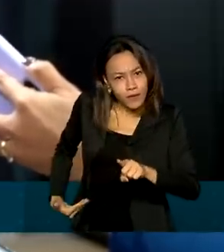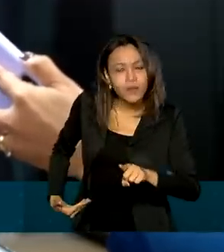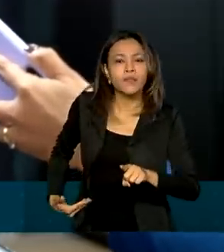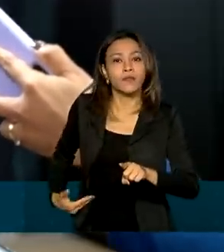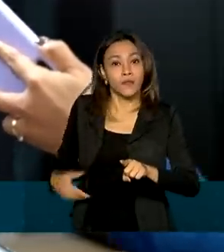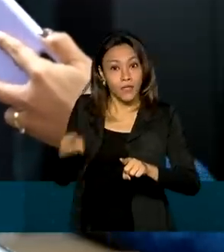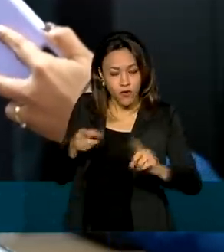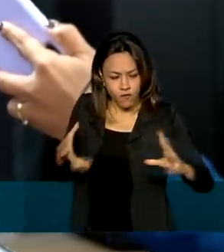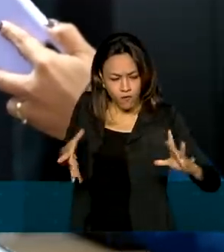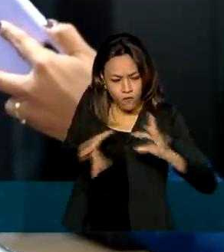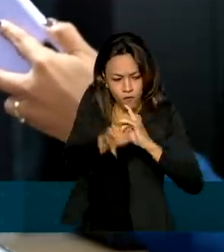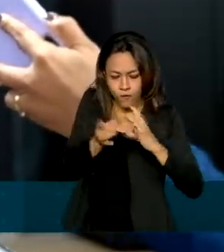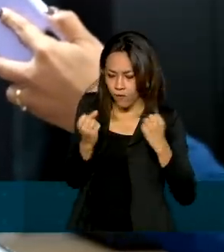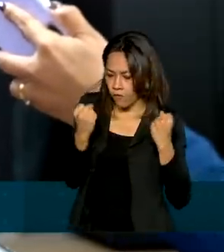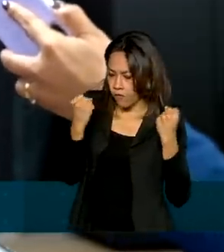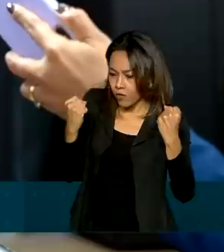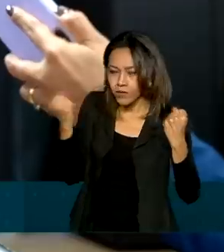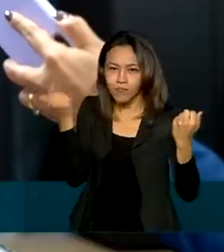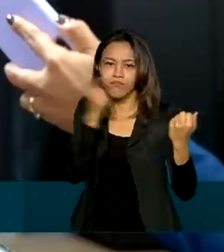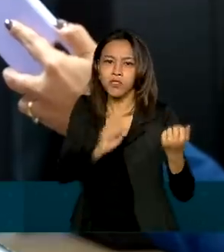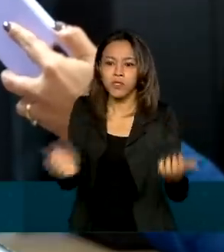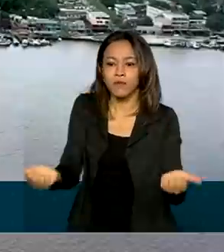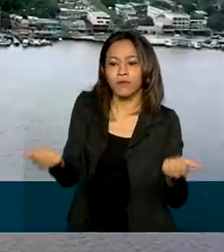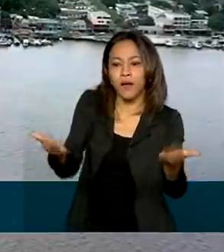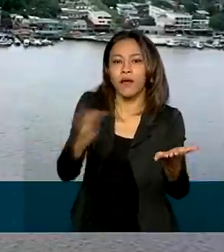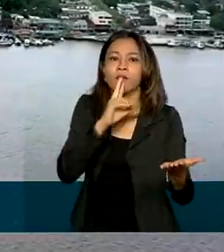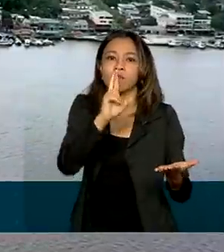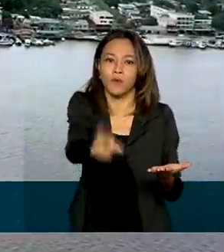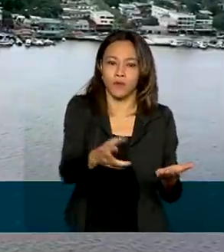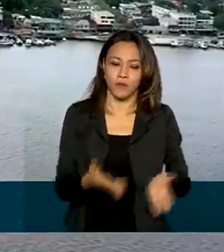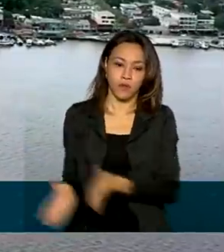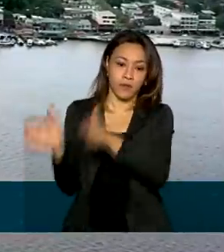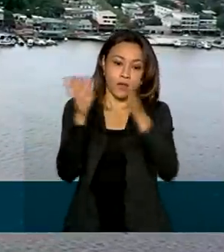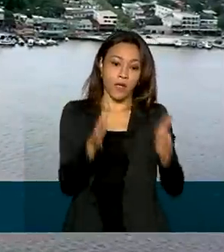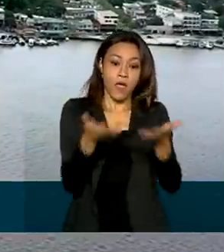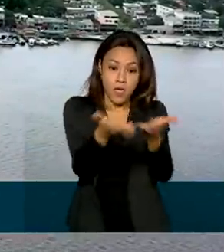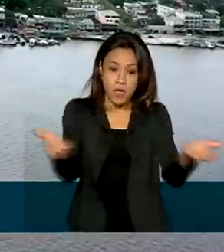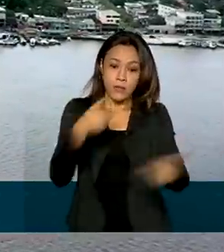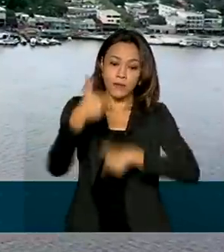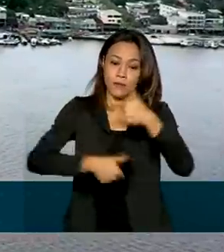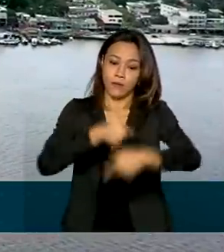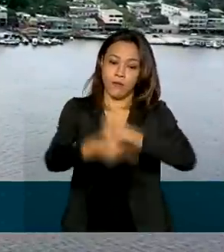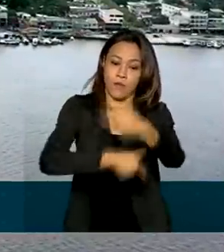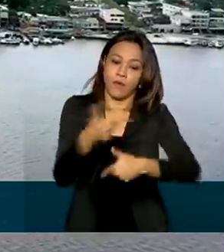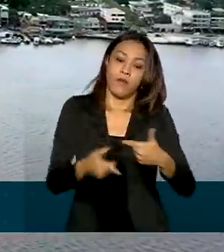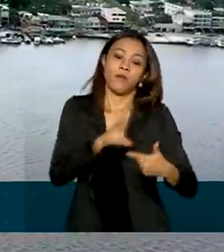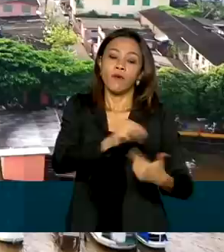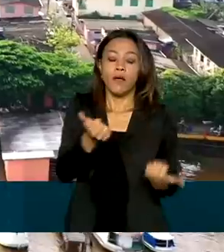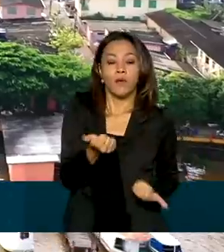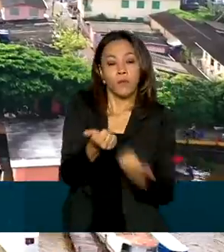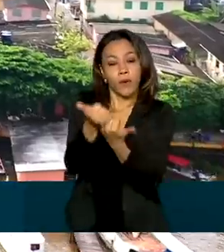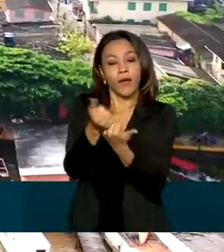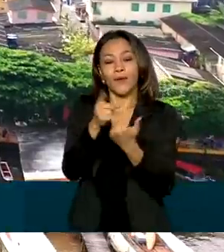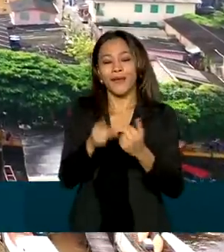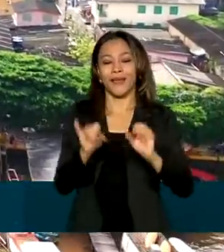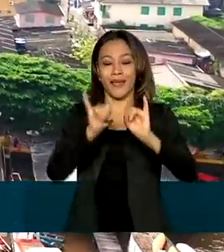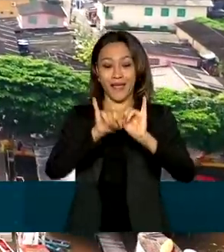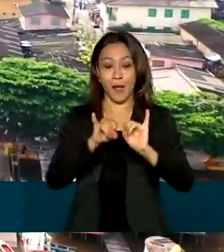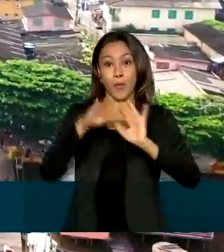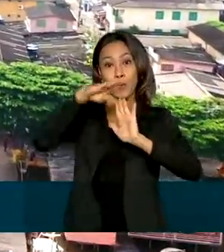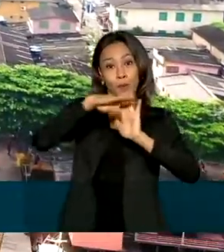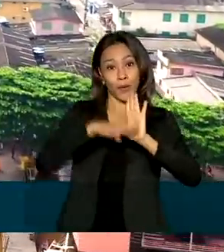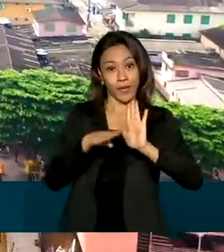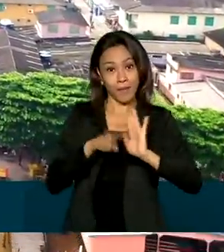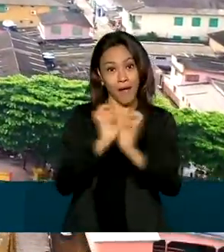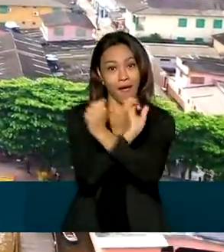na união de forças, é que a gente vai dar algumas respostas. Essa ação vai contribuir com o programa Abrácio Marajó,